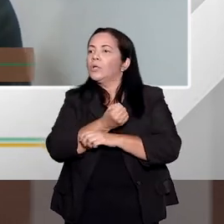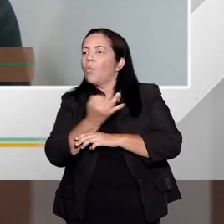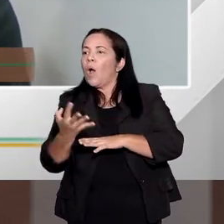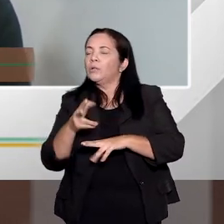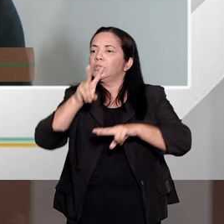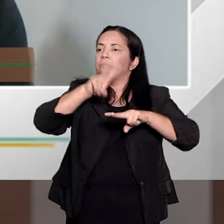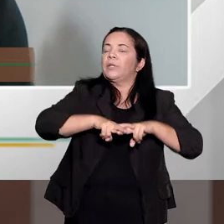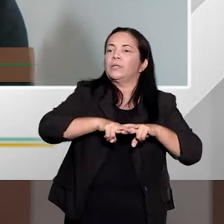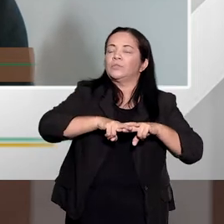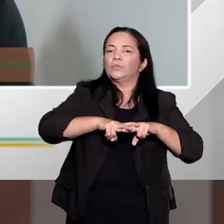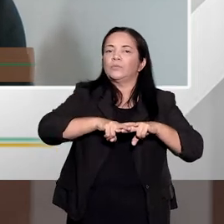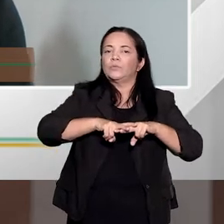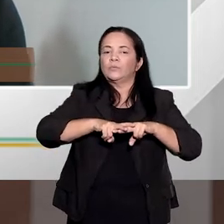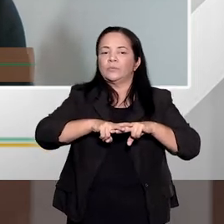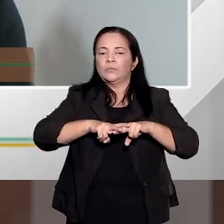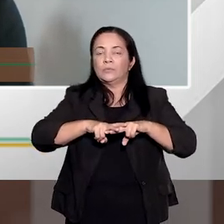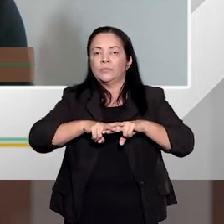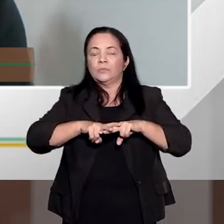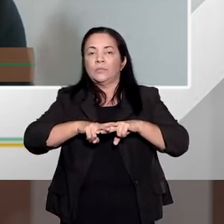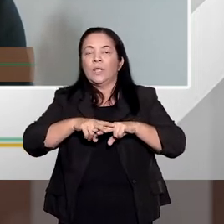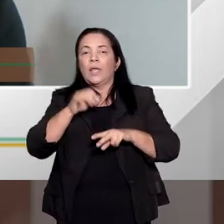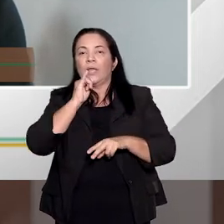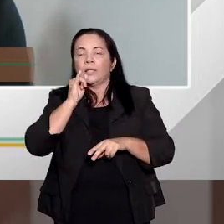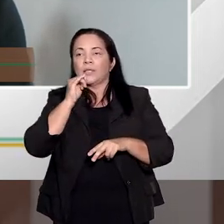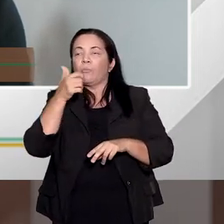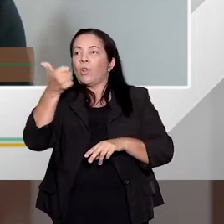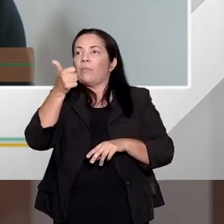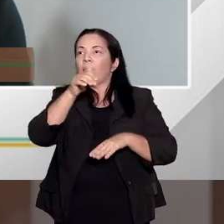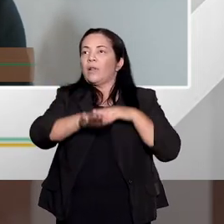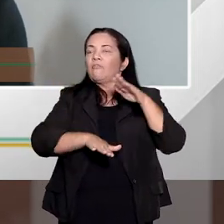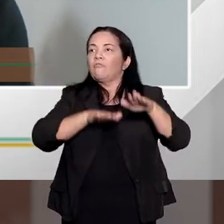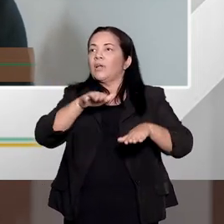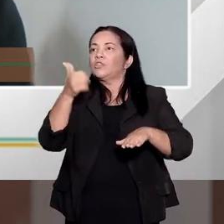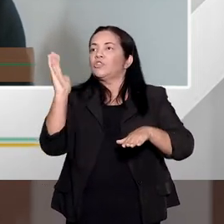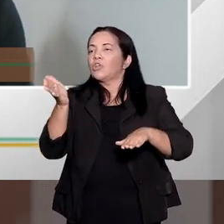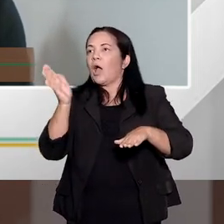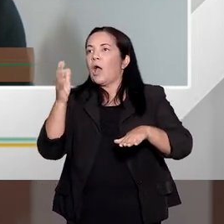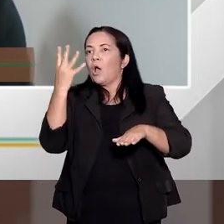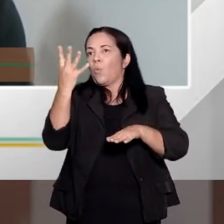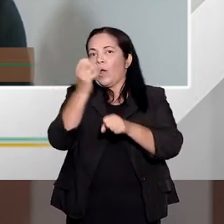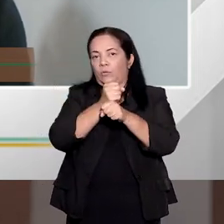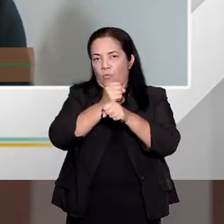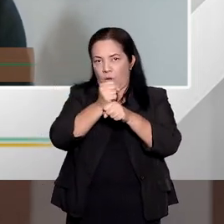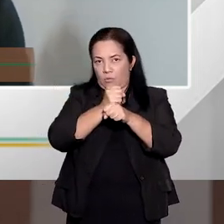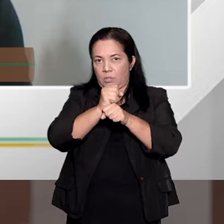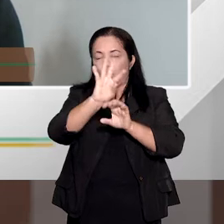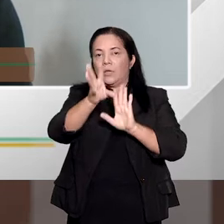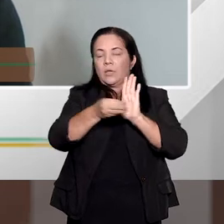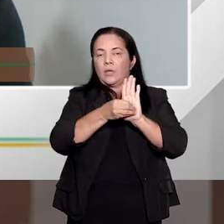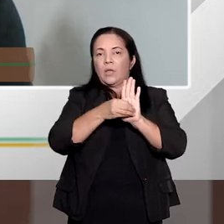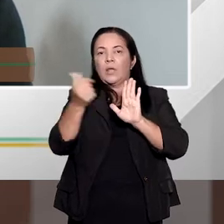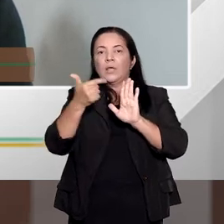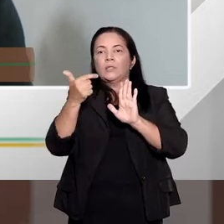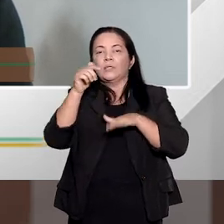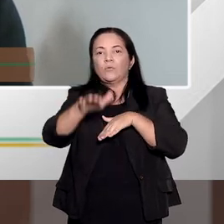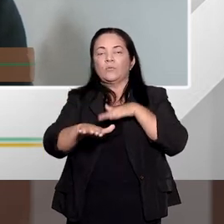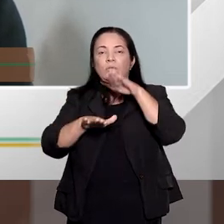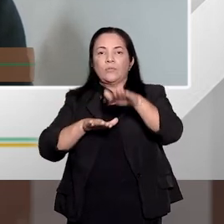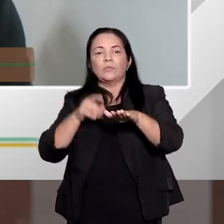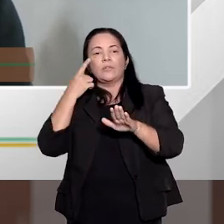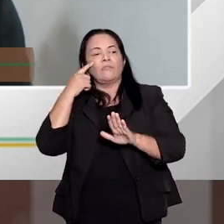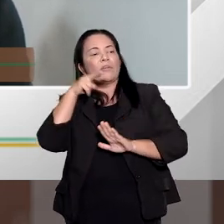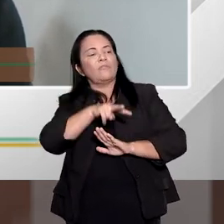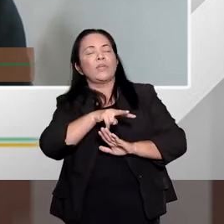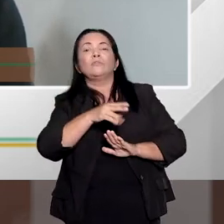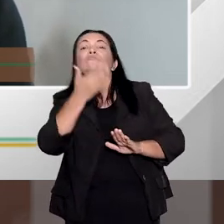que, enfim, fosse negativa. Ele fixou a pena na primeira fase, no mínimo de quatro anos. Ele vai olhar para a segunda fase, vai olhar para esse rol de